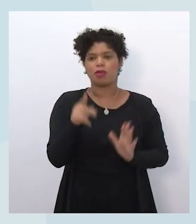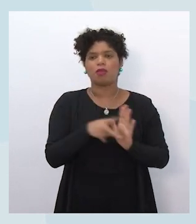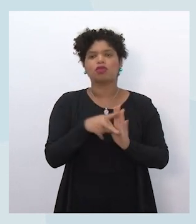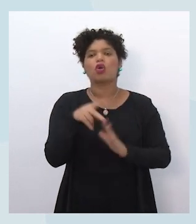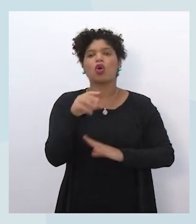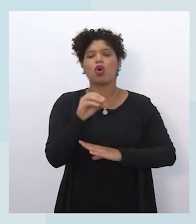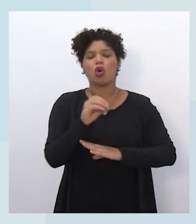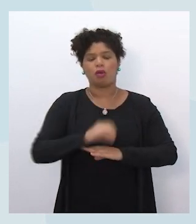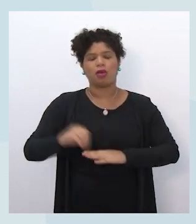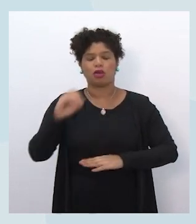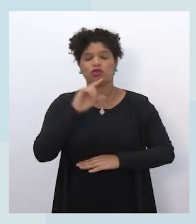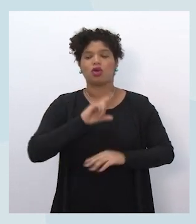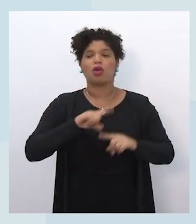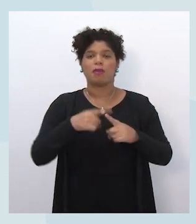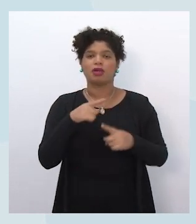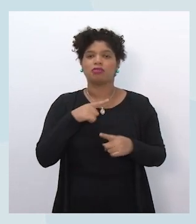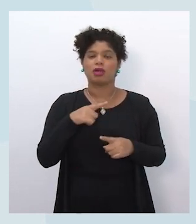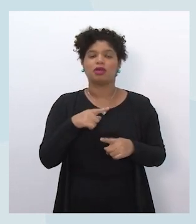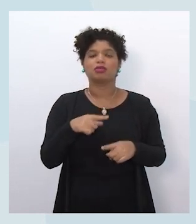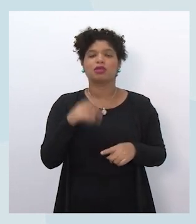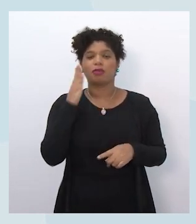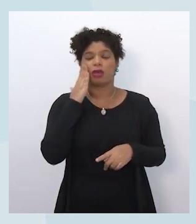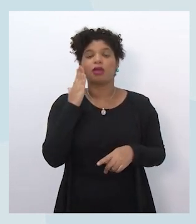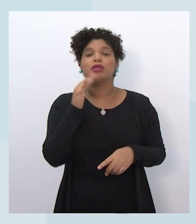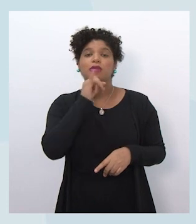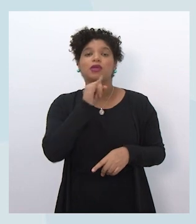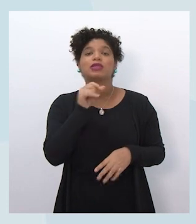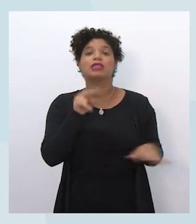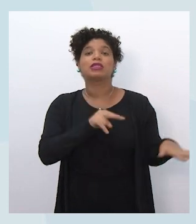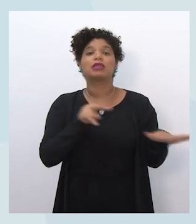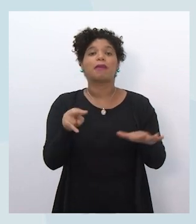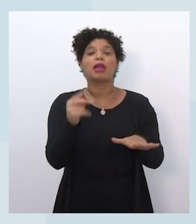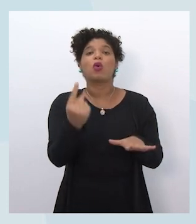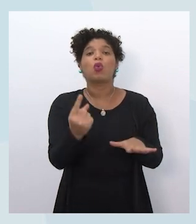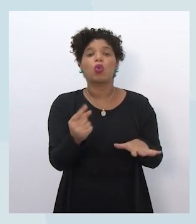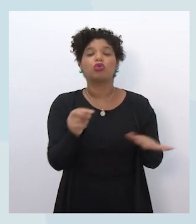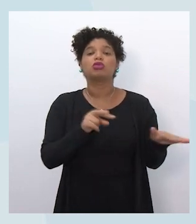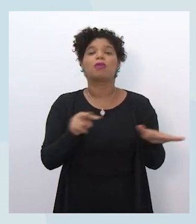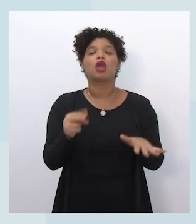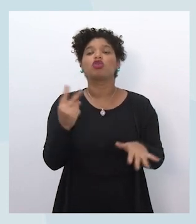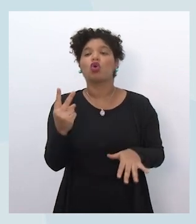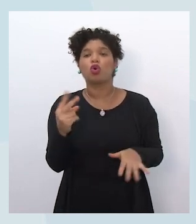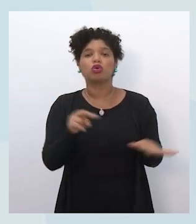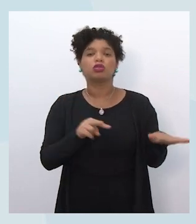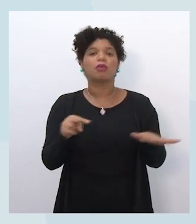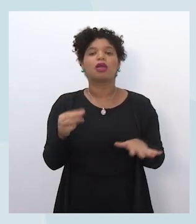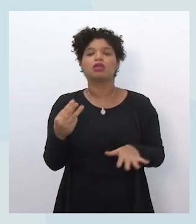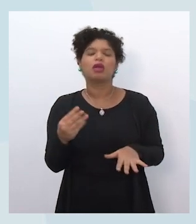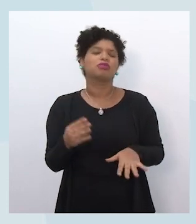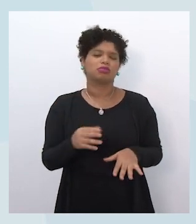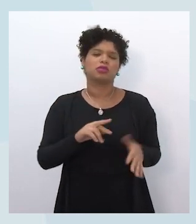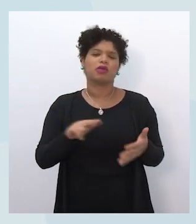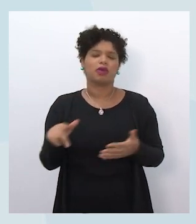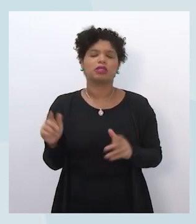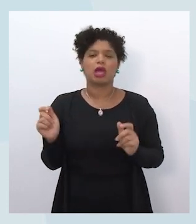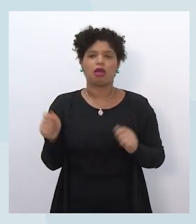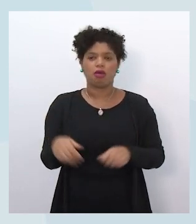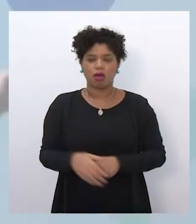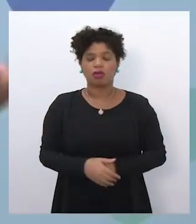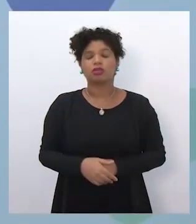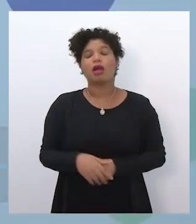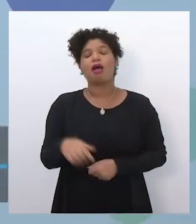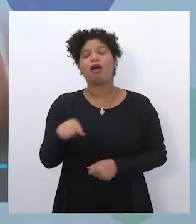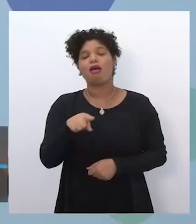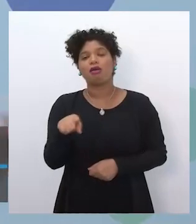mas vai ter lá a divisão, conteúdo aprofundado, exercícios, conteúdo complementar, conteúdo resumido, procurando dar para o estudante realmente uma